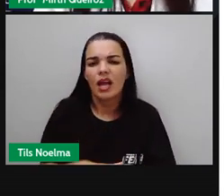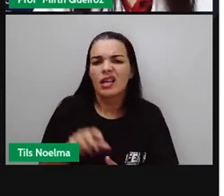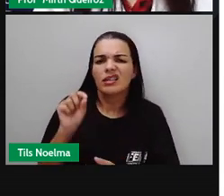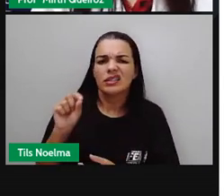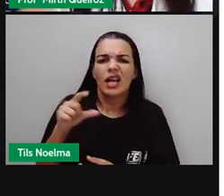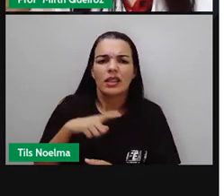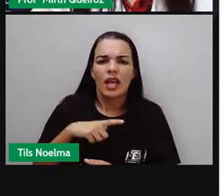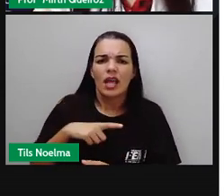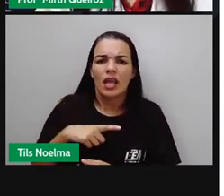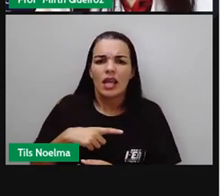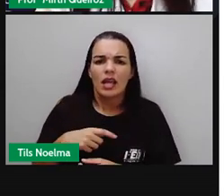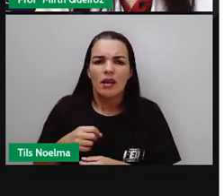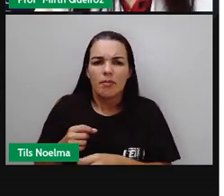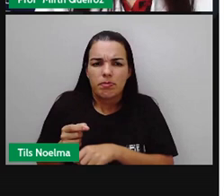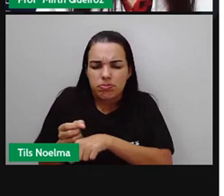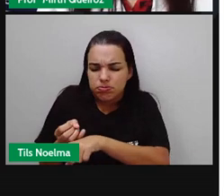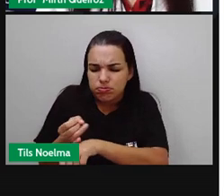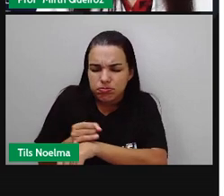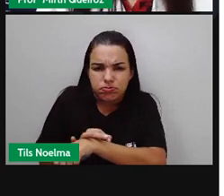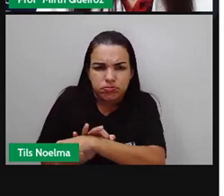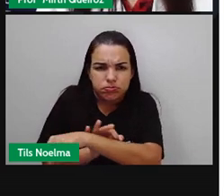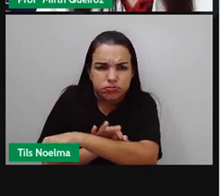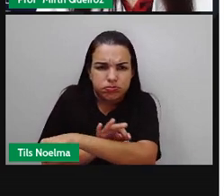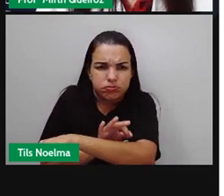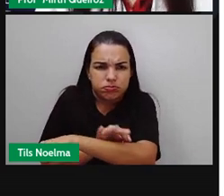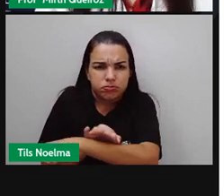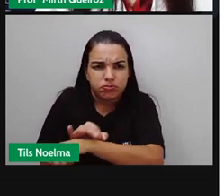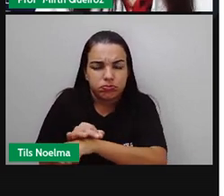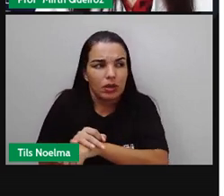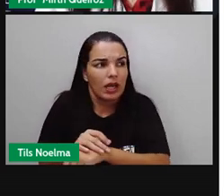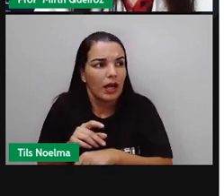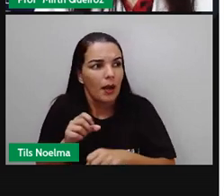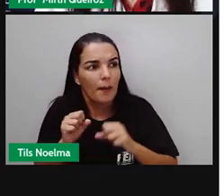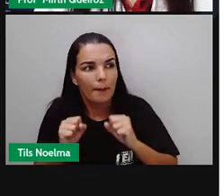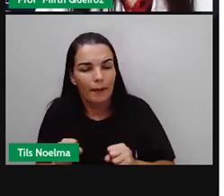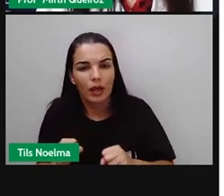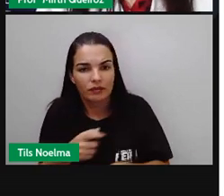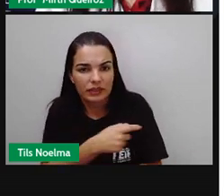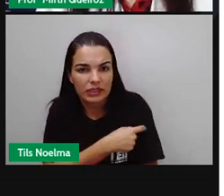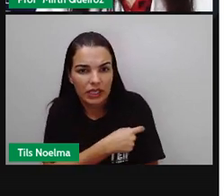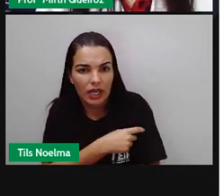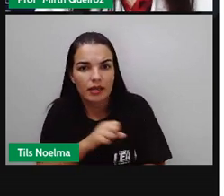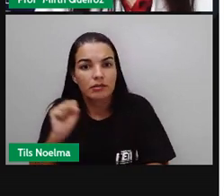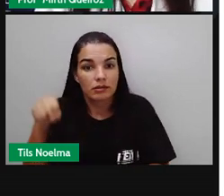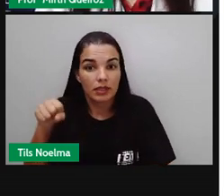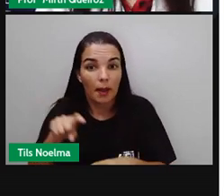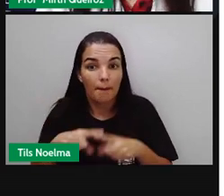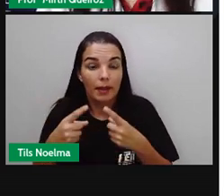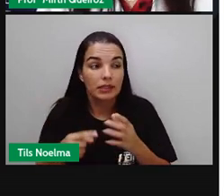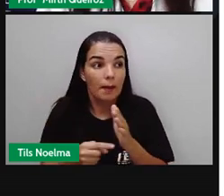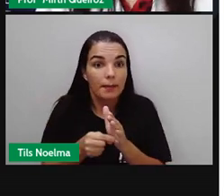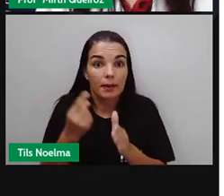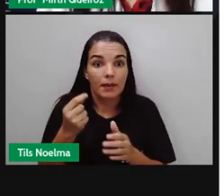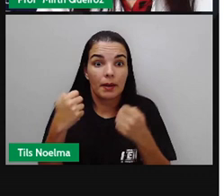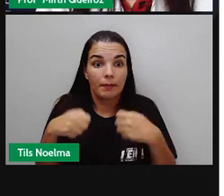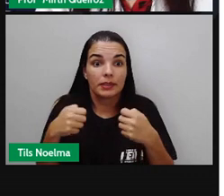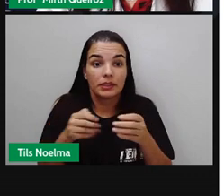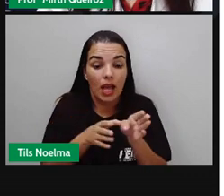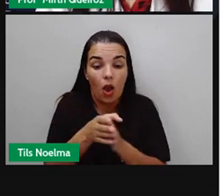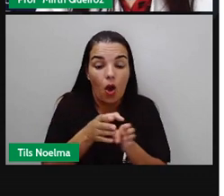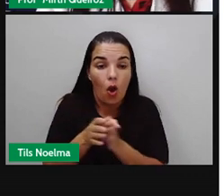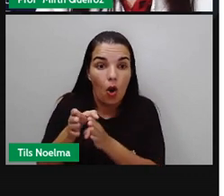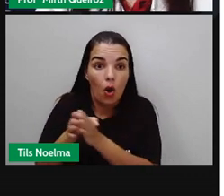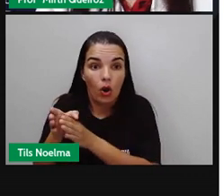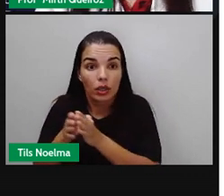possui alergia a outras vacinas, pode se vacinar? Sim! Mas, primeiro, elas devem consultar o médico e